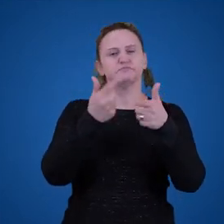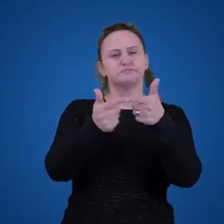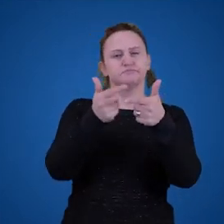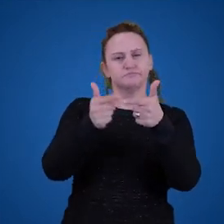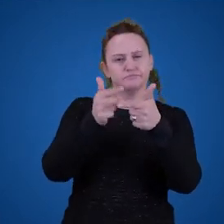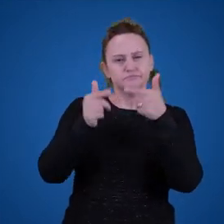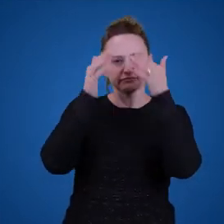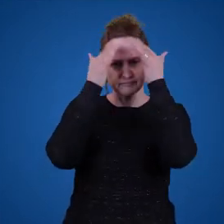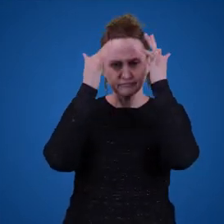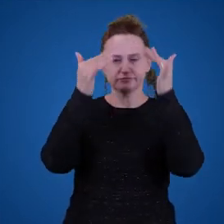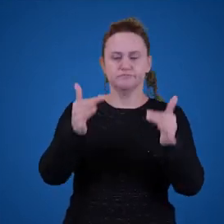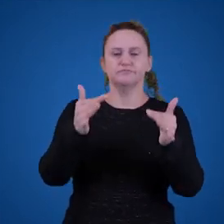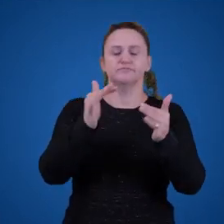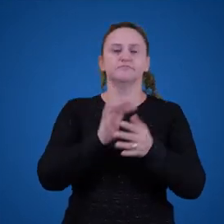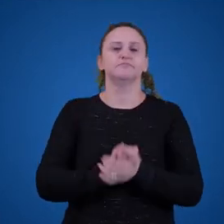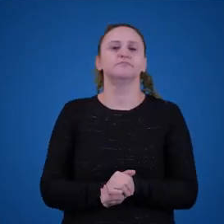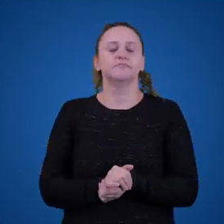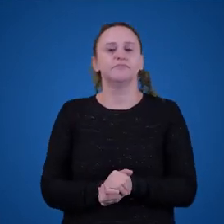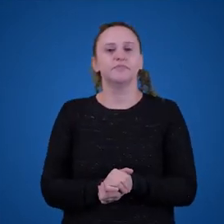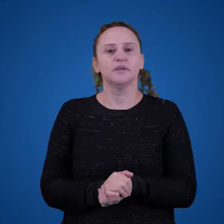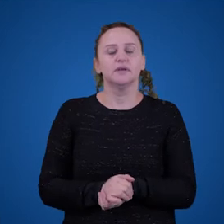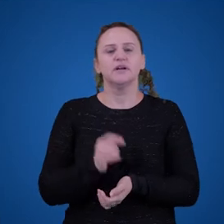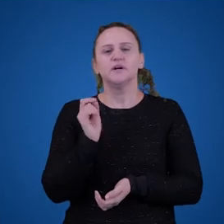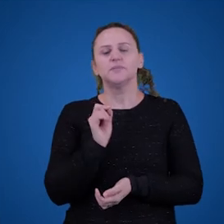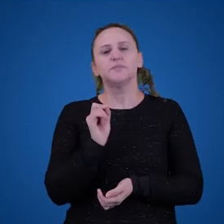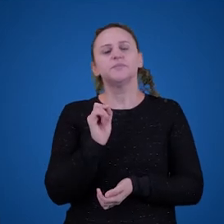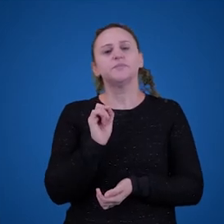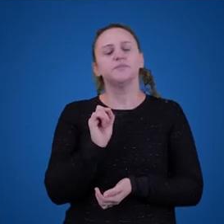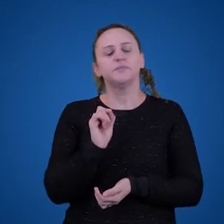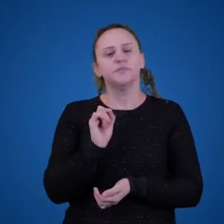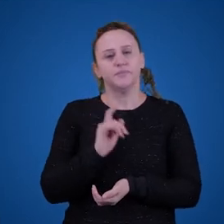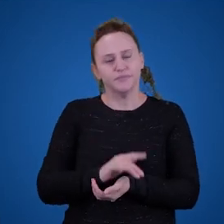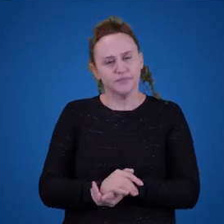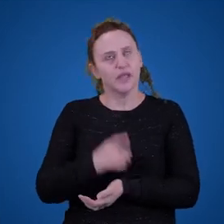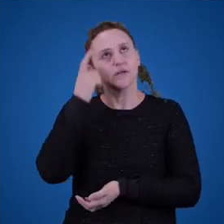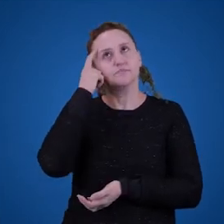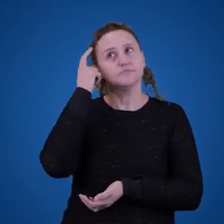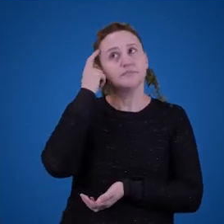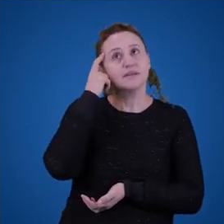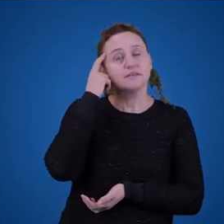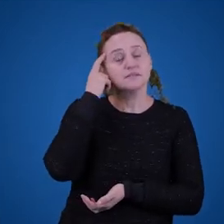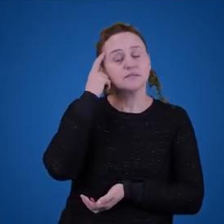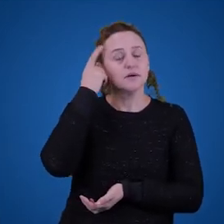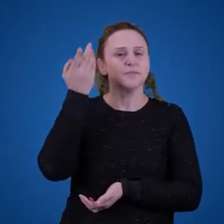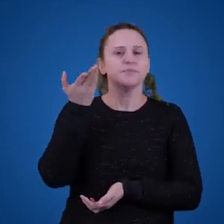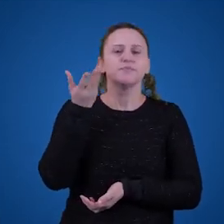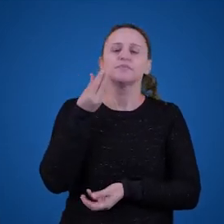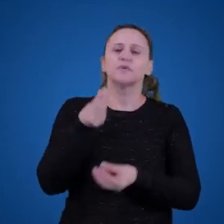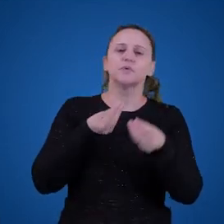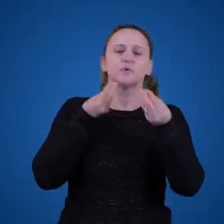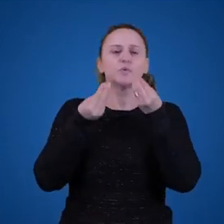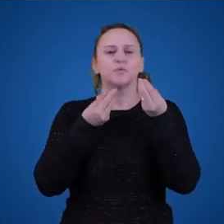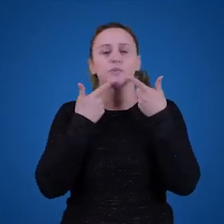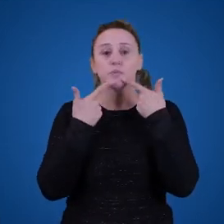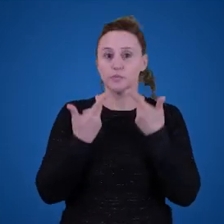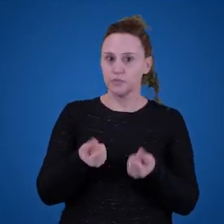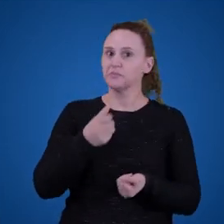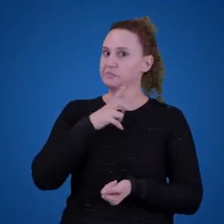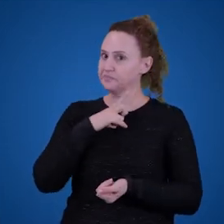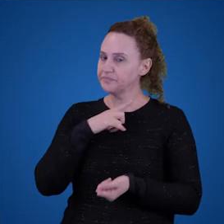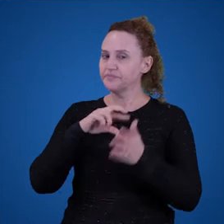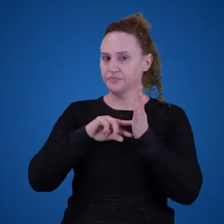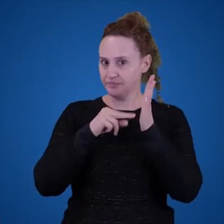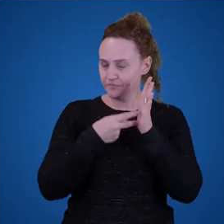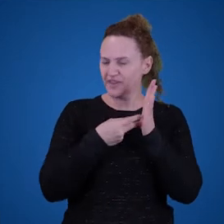significado e da referência. Então, o ponto aqui é pensar como a linguagem adquire significado e